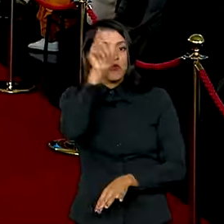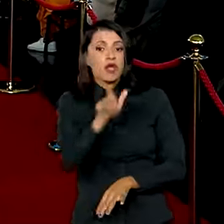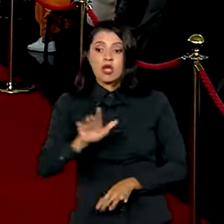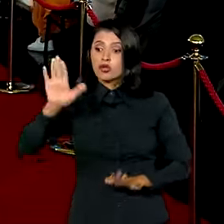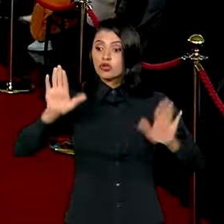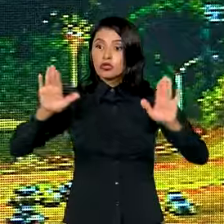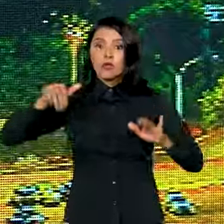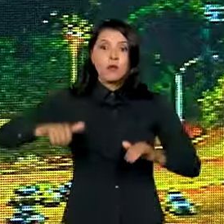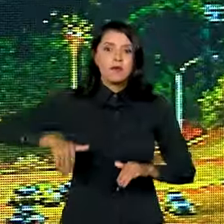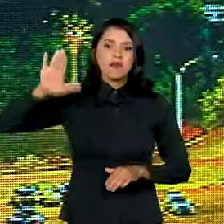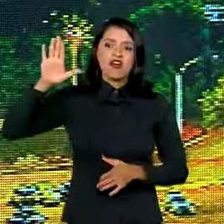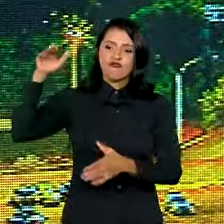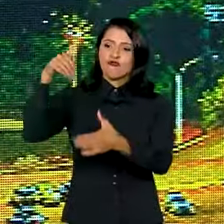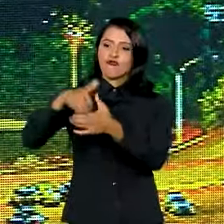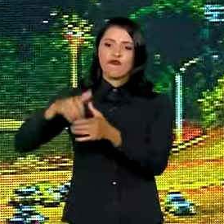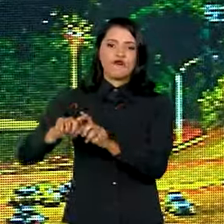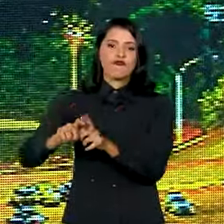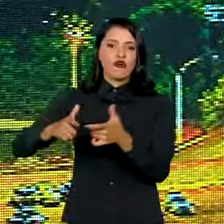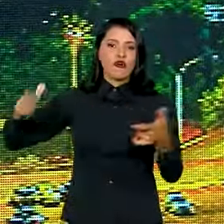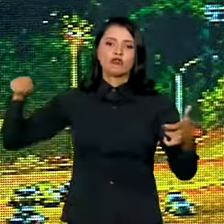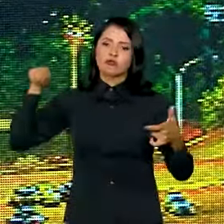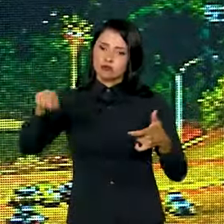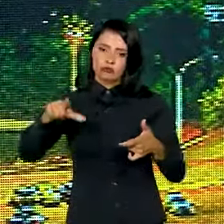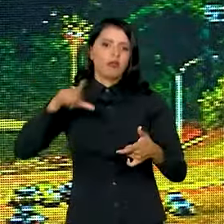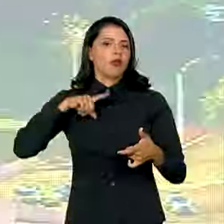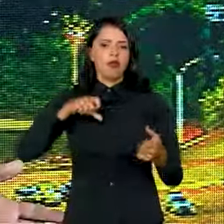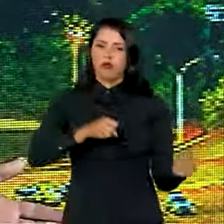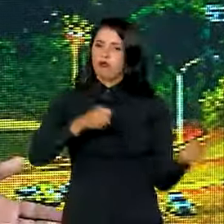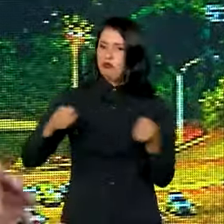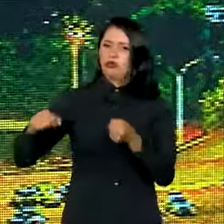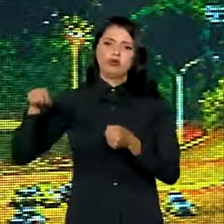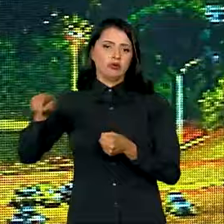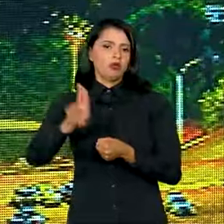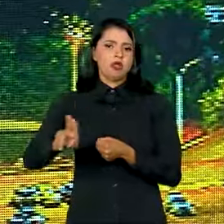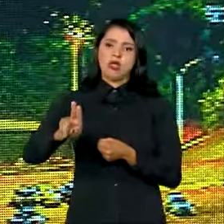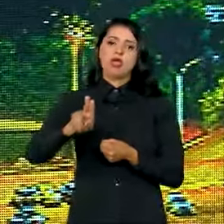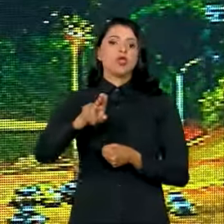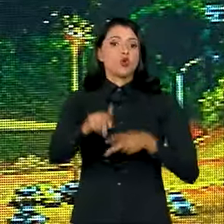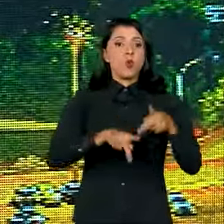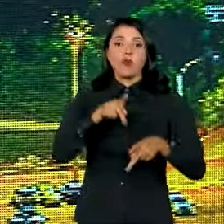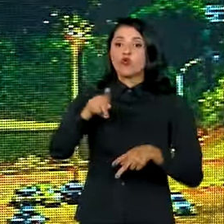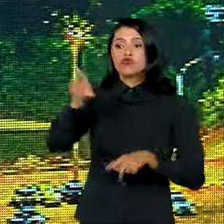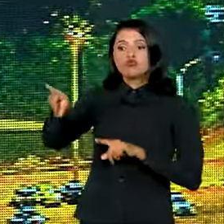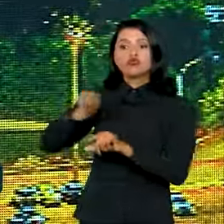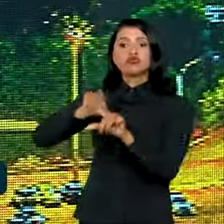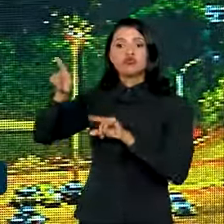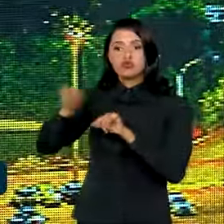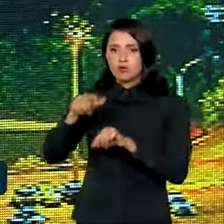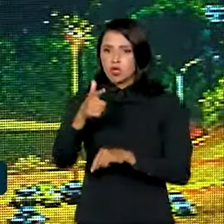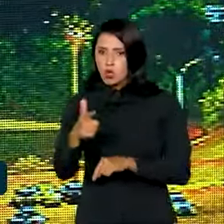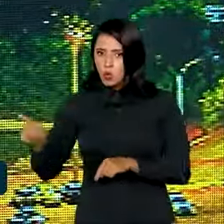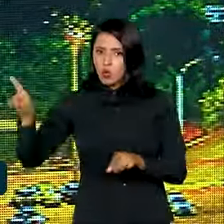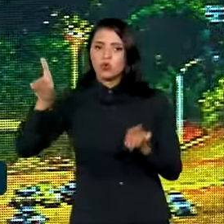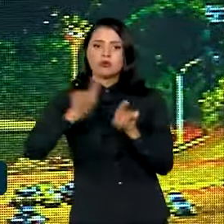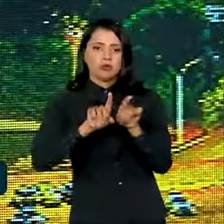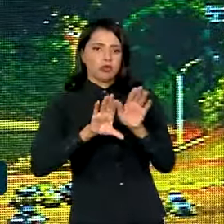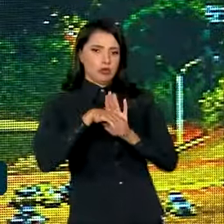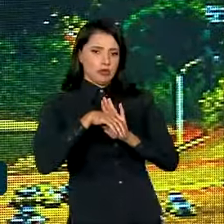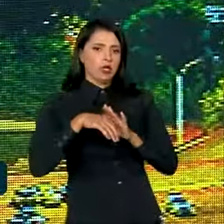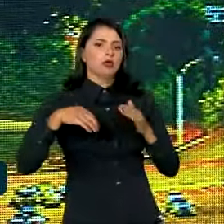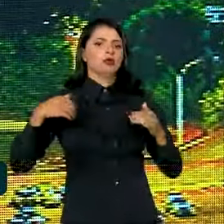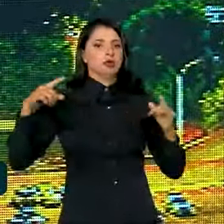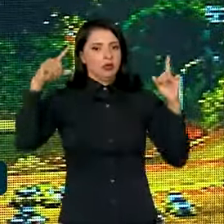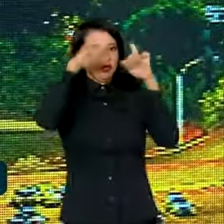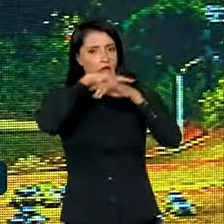exercerão o poder delegado pelo povo. Eis um outro conceito muito caro à democracia e que